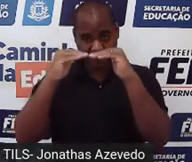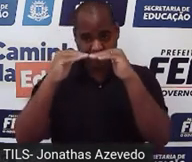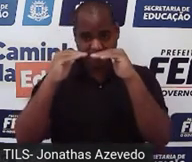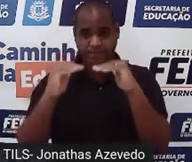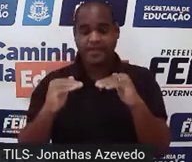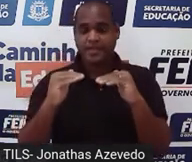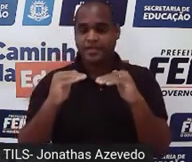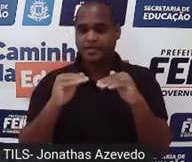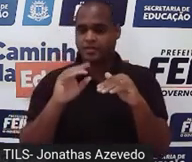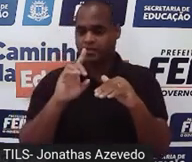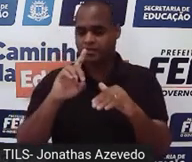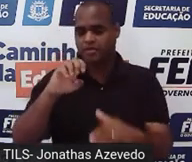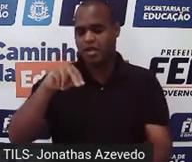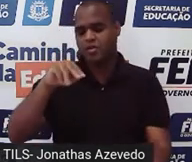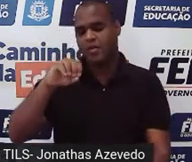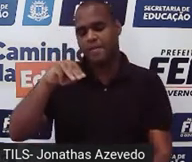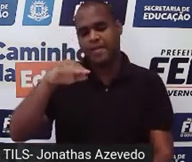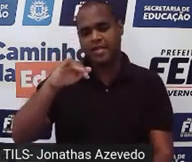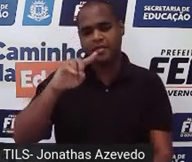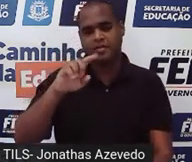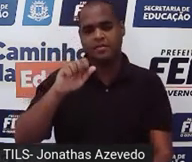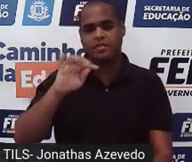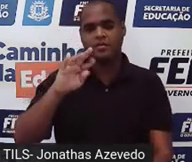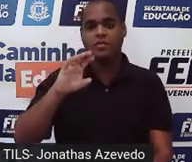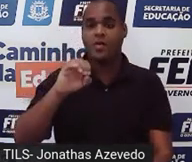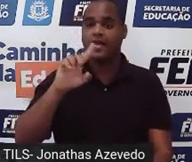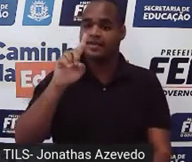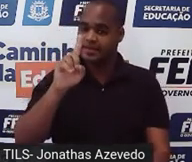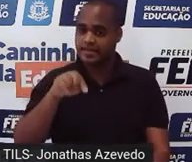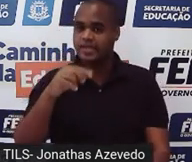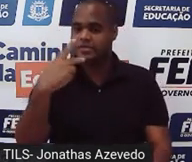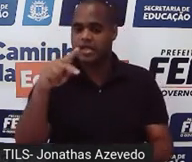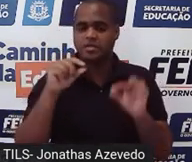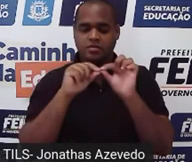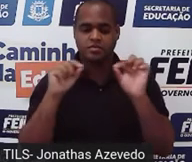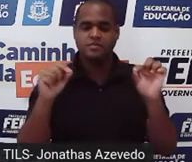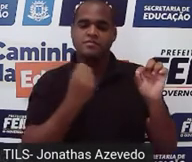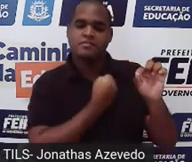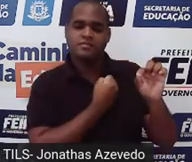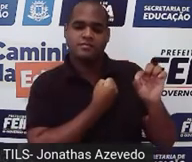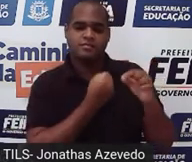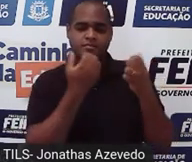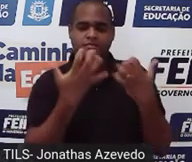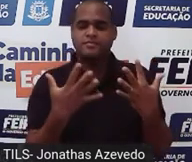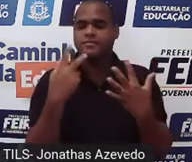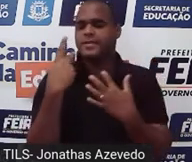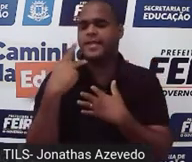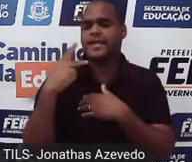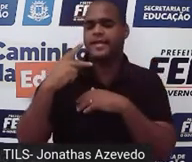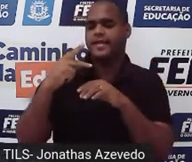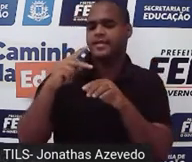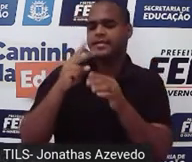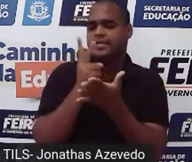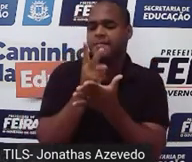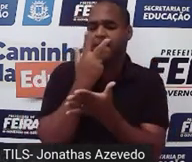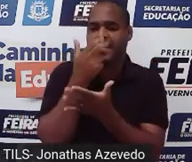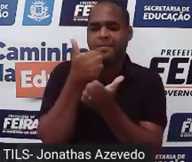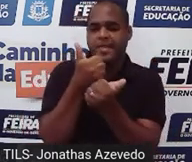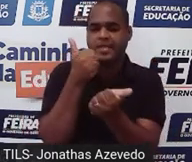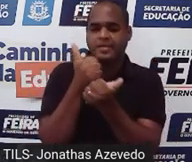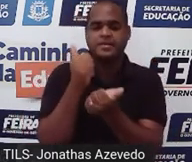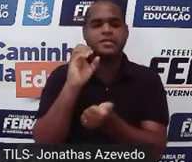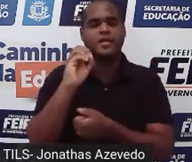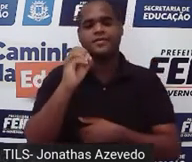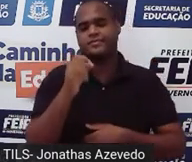o denominador da fração unitária, essa fração unitária fica cada vez mais perto do 0,